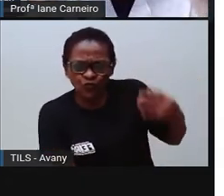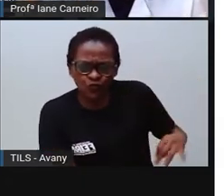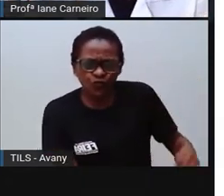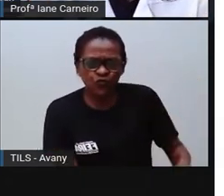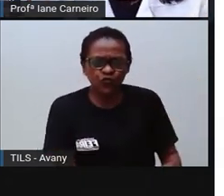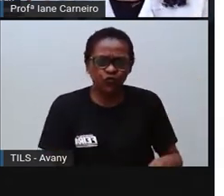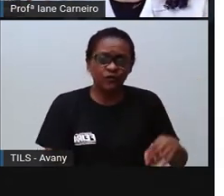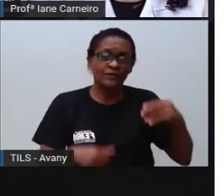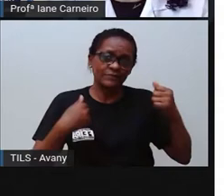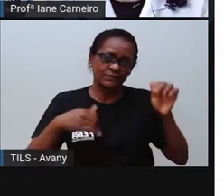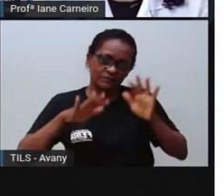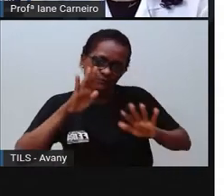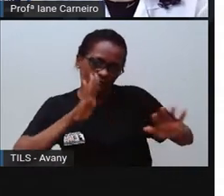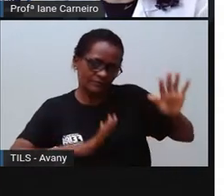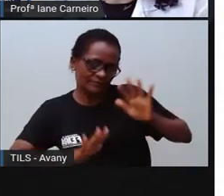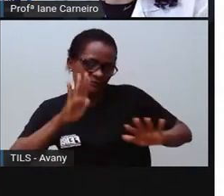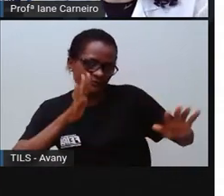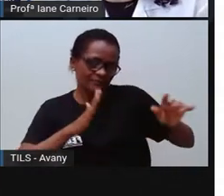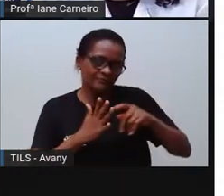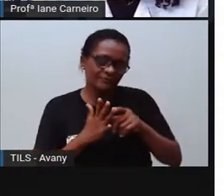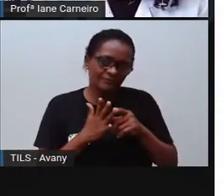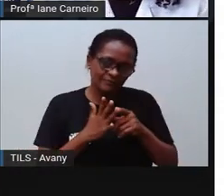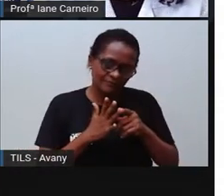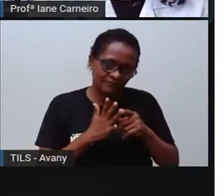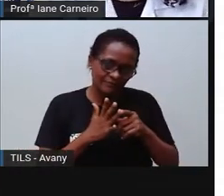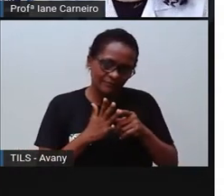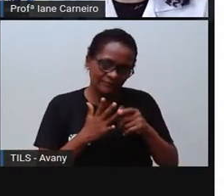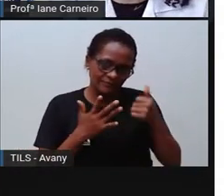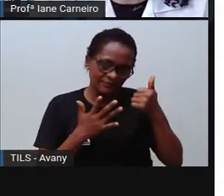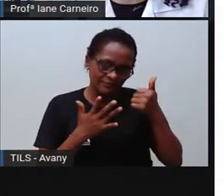Então, onde é que tá o perigo, né? Em nossa casa. Vamos ver?